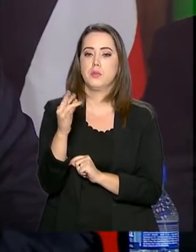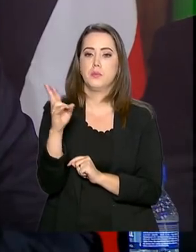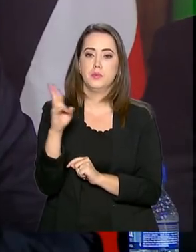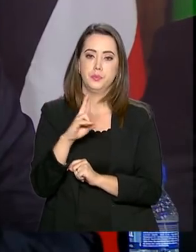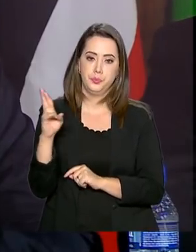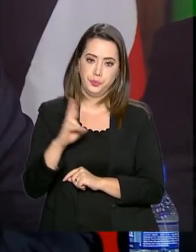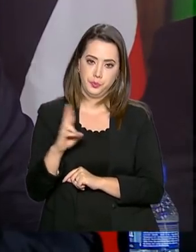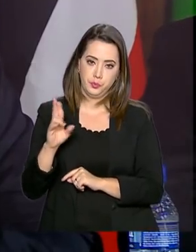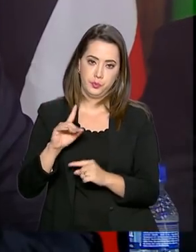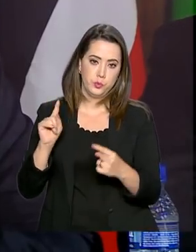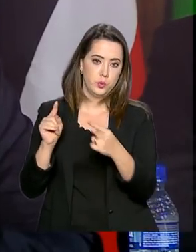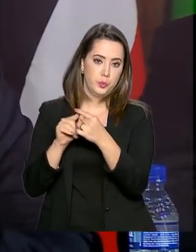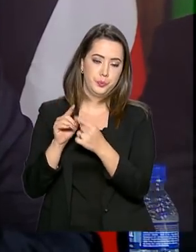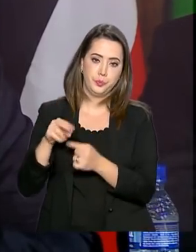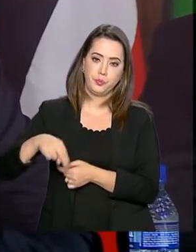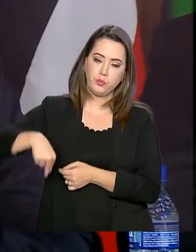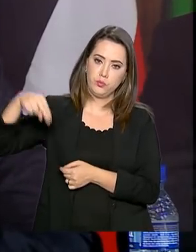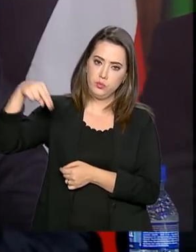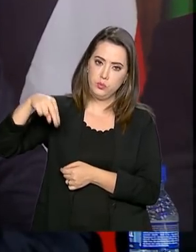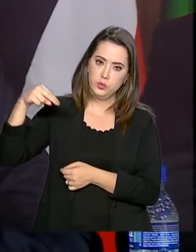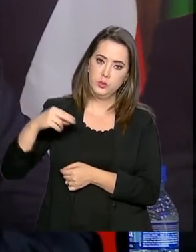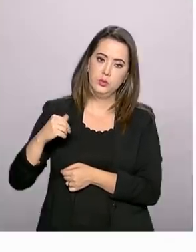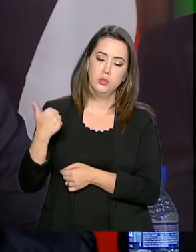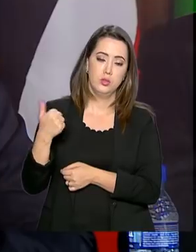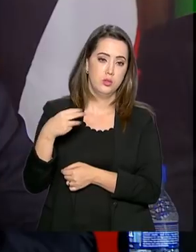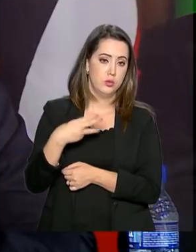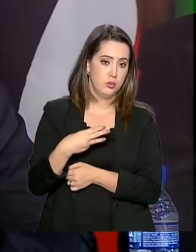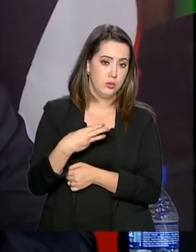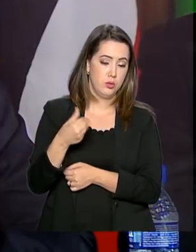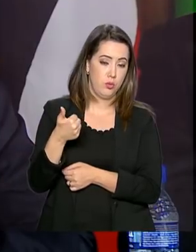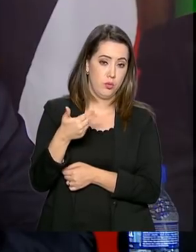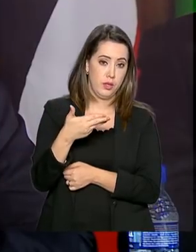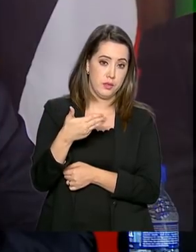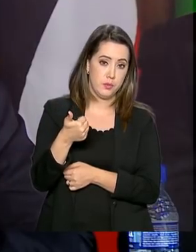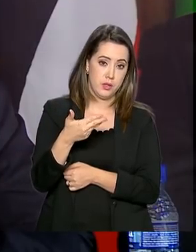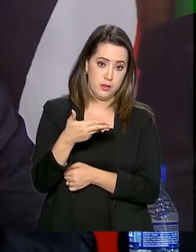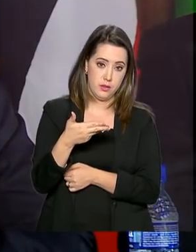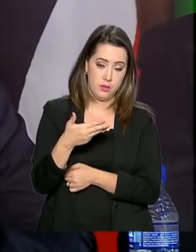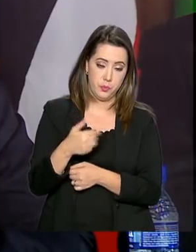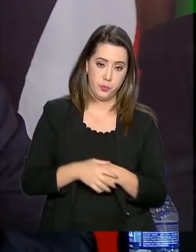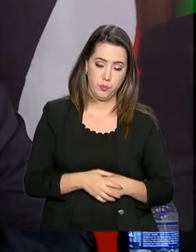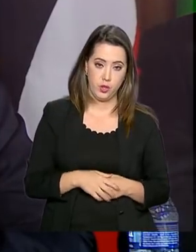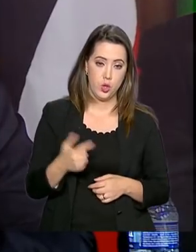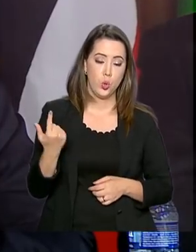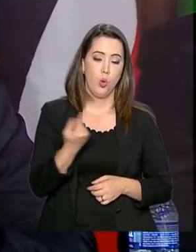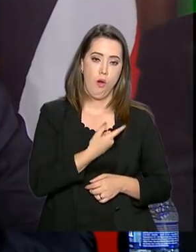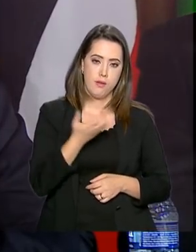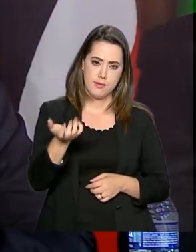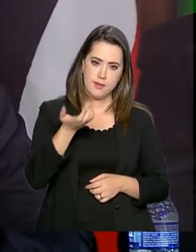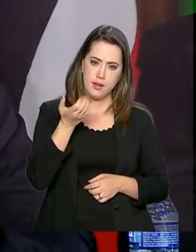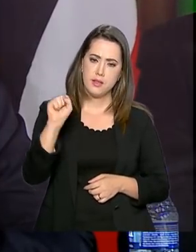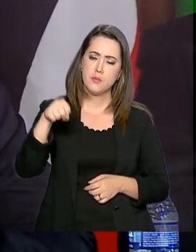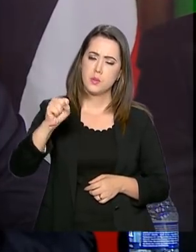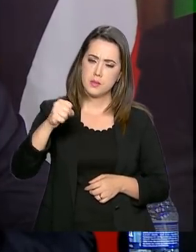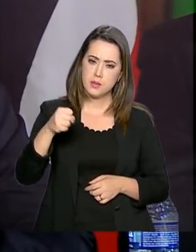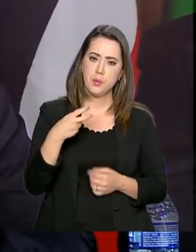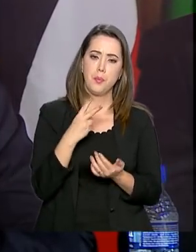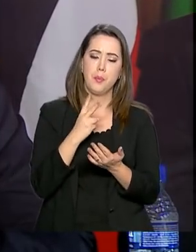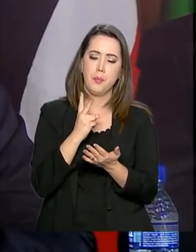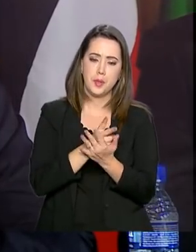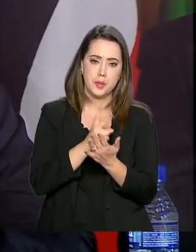destinados ao Nordeste com o 13º. E nós queremos, sim, apesar do pouco que o Brasil tem,